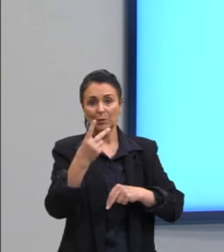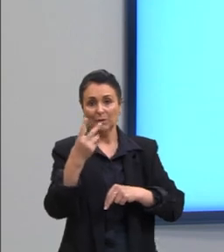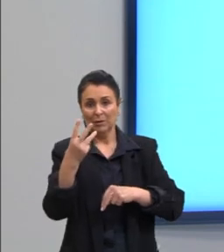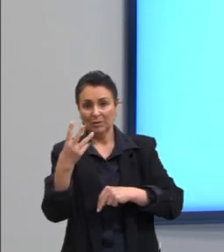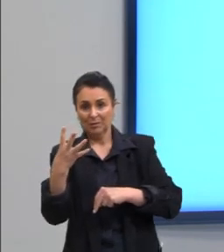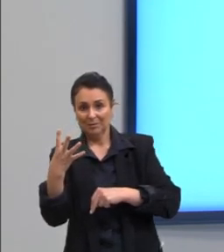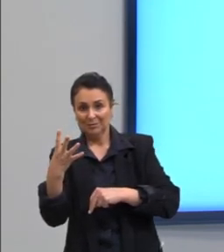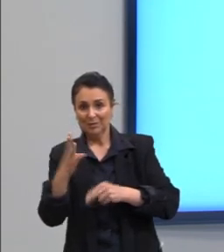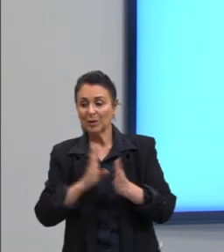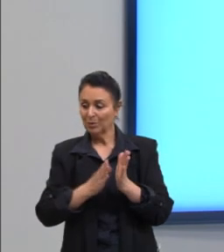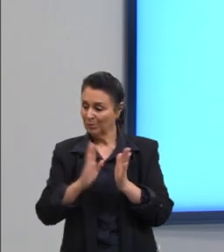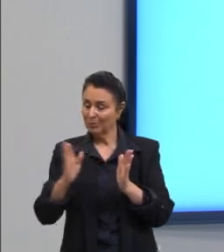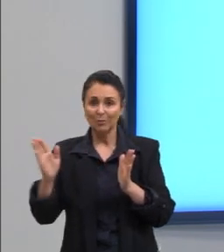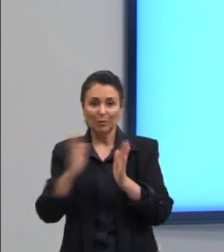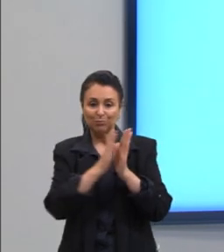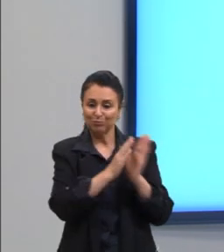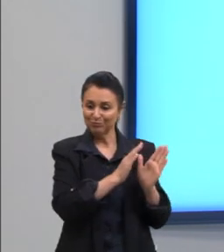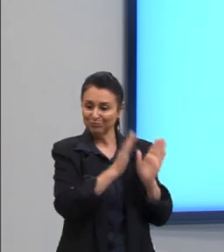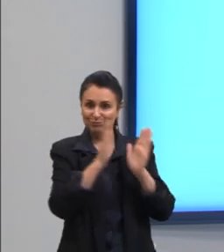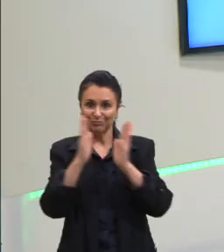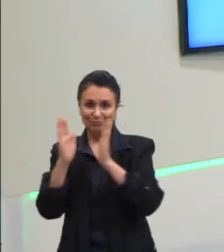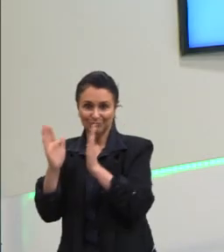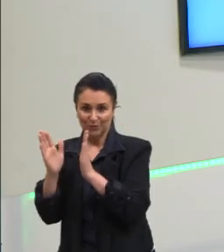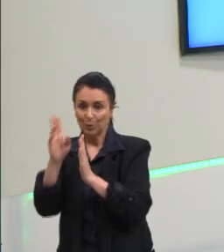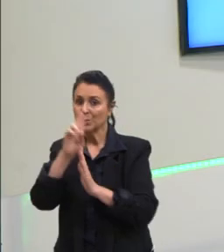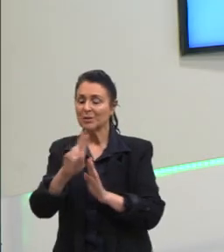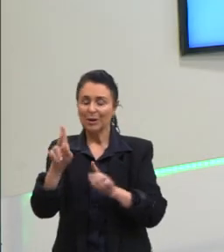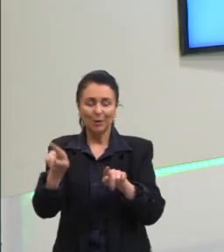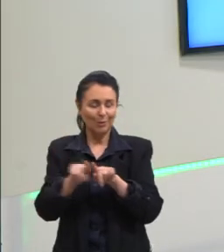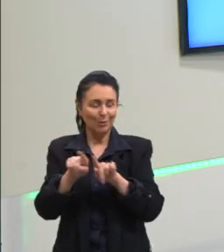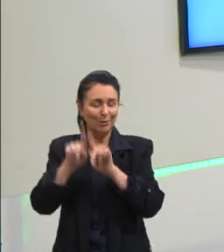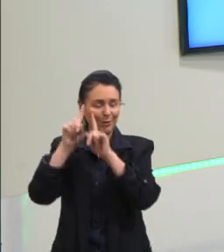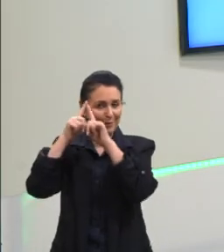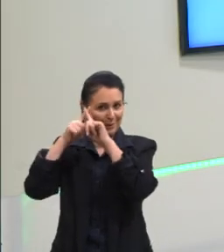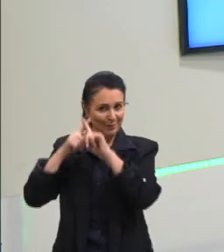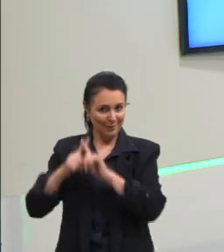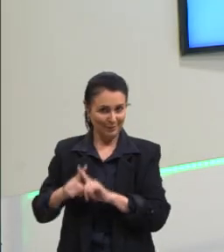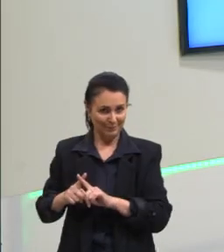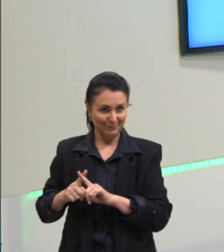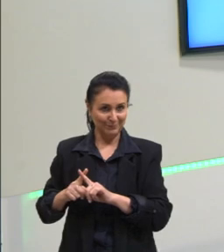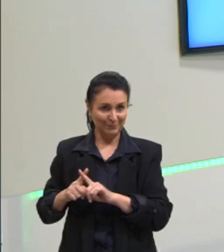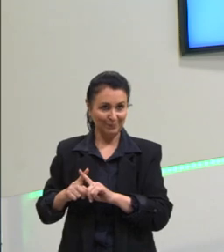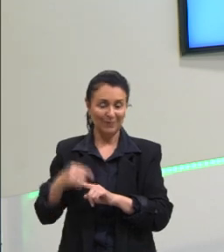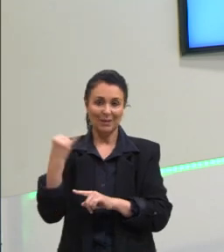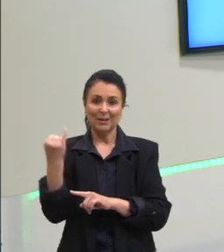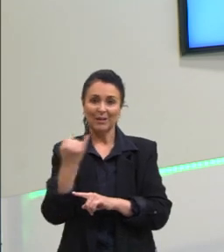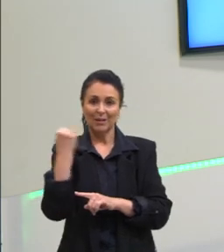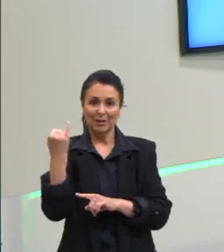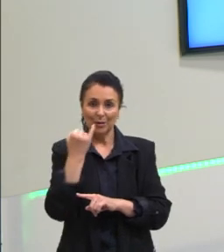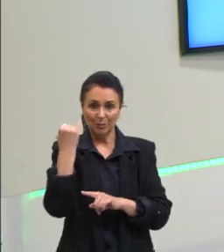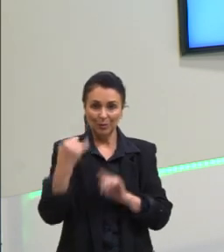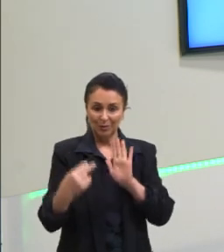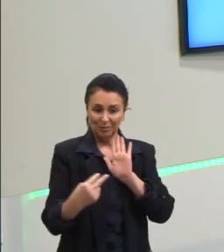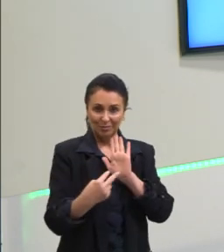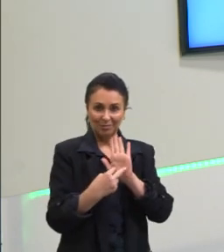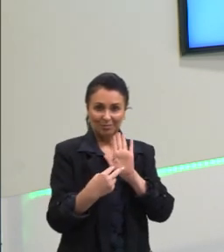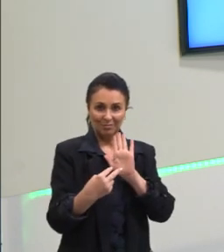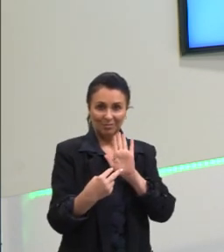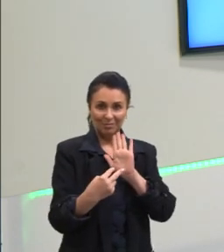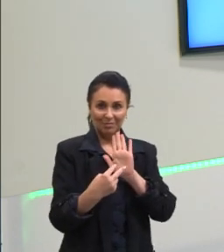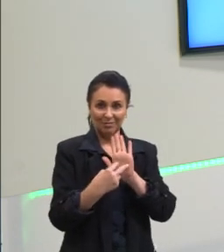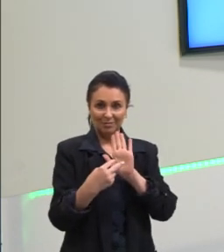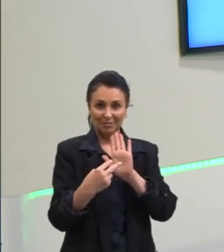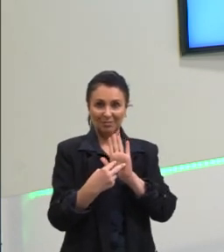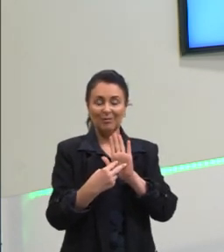segue, então, sucessivamente, essa mesma lógica. Isso é só para a gente ressaltar a definição do conjunto dos números naturais, que é